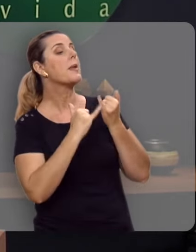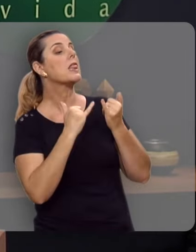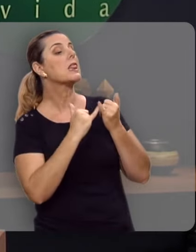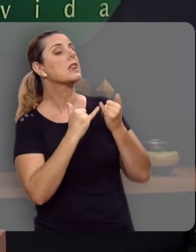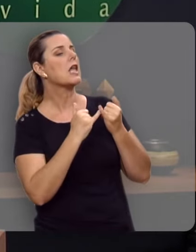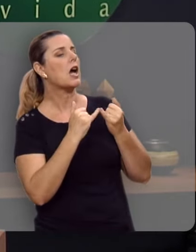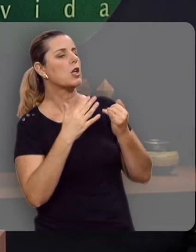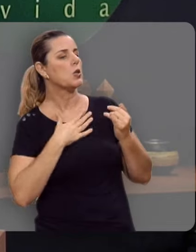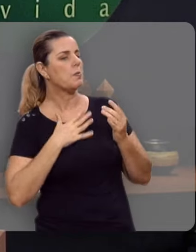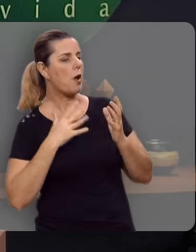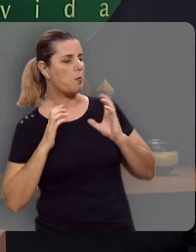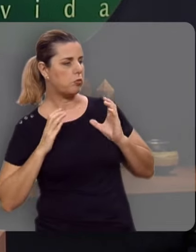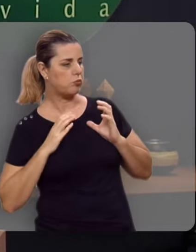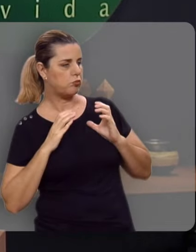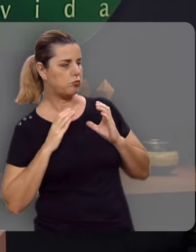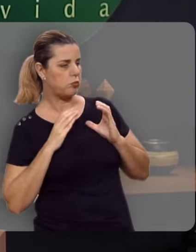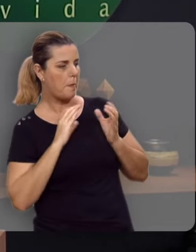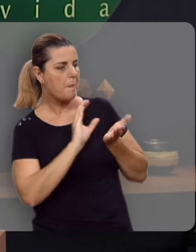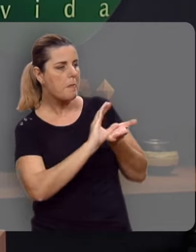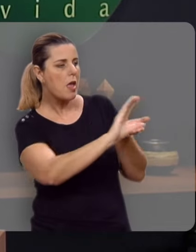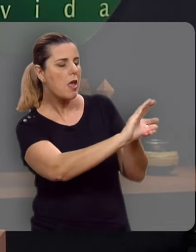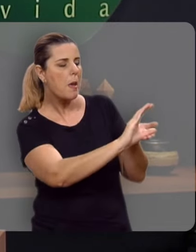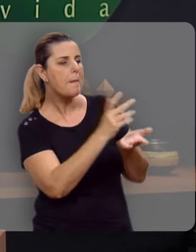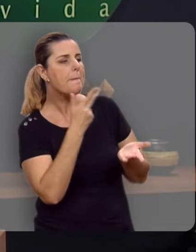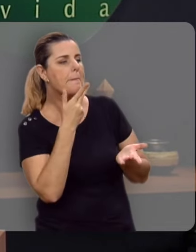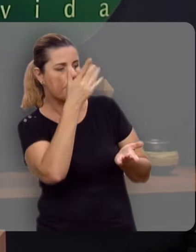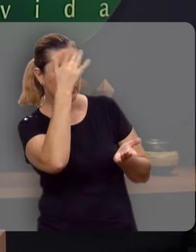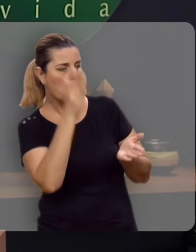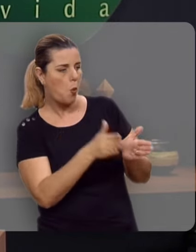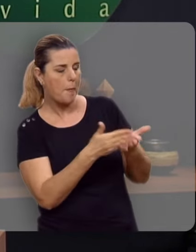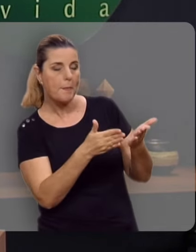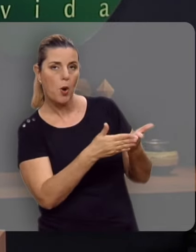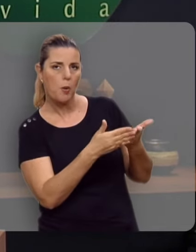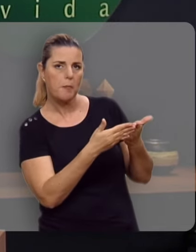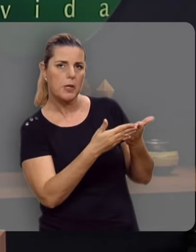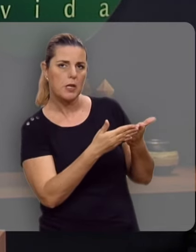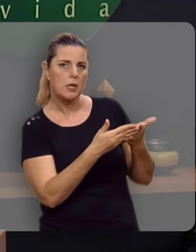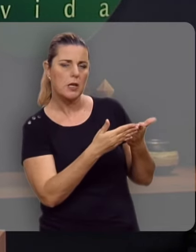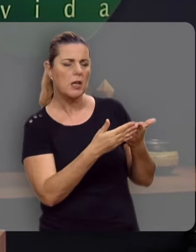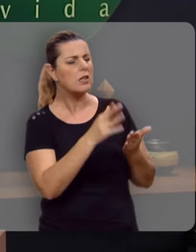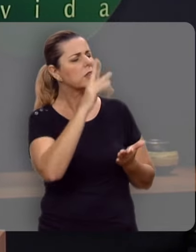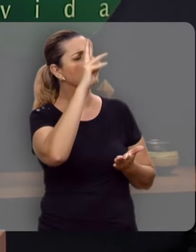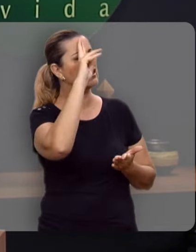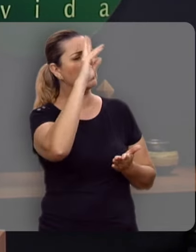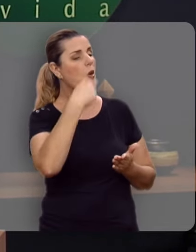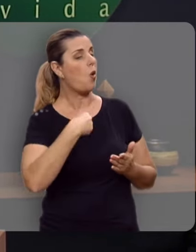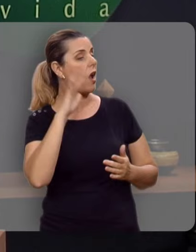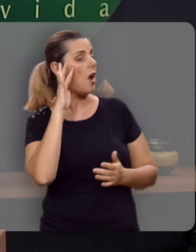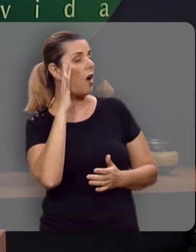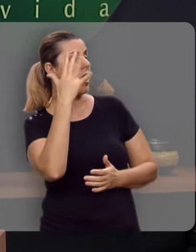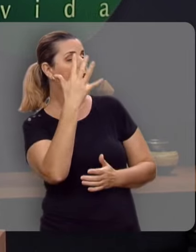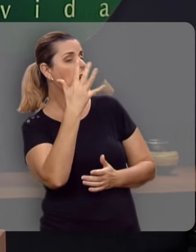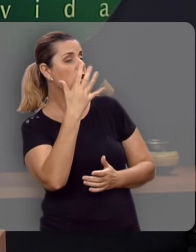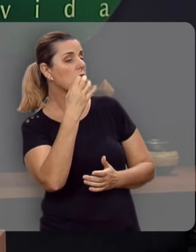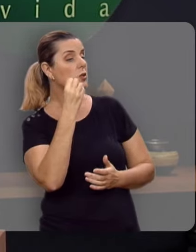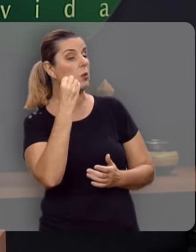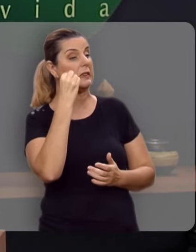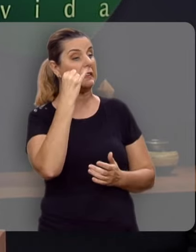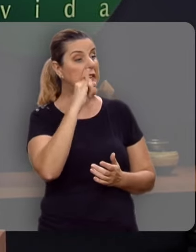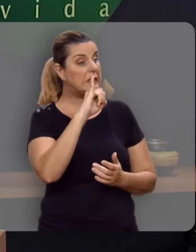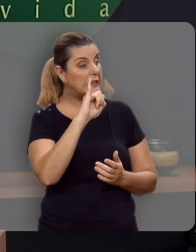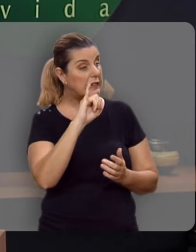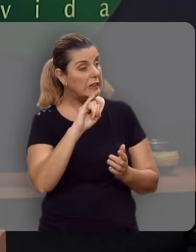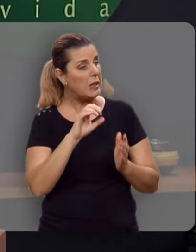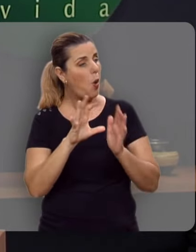metade dos meus bens para os pobres. E disse mais, Senhor, eu resolvo, se defraudei